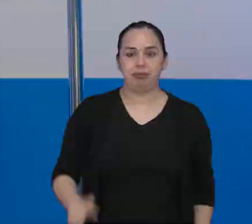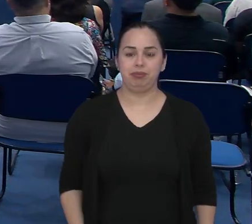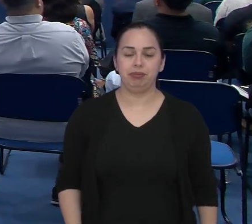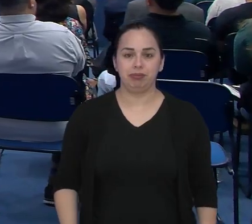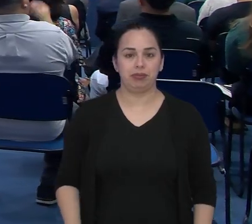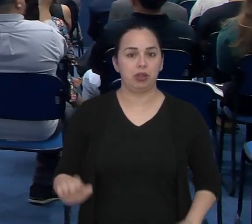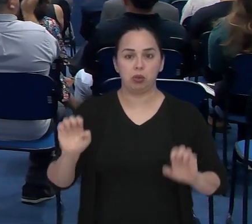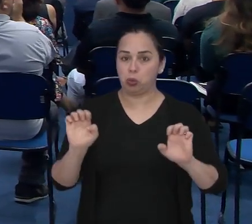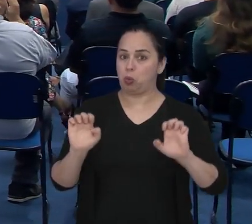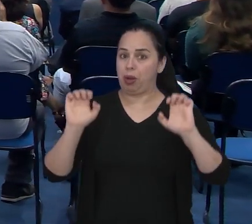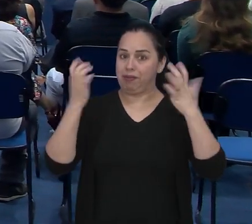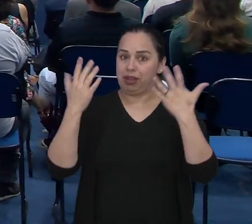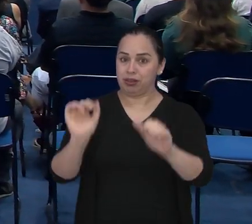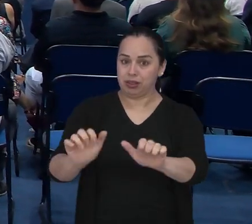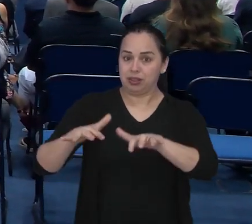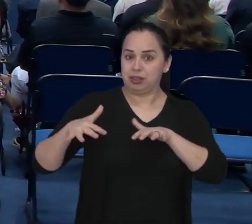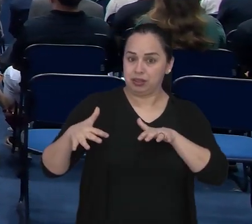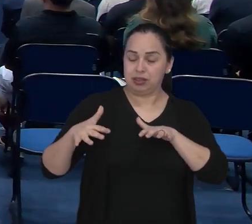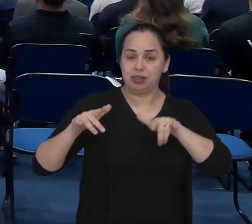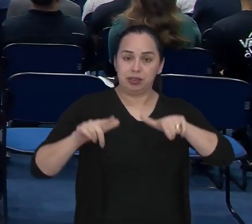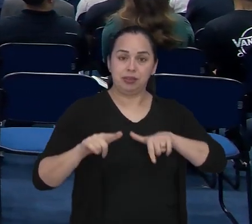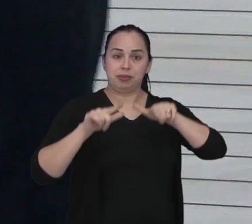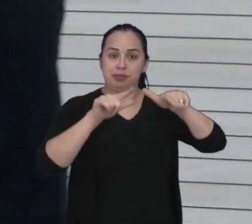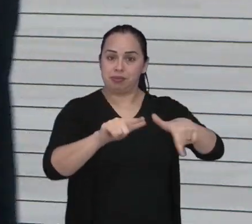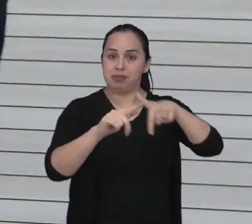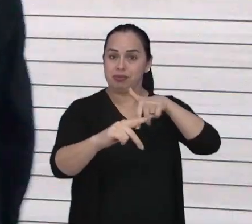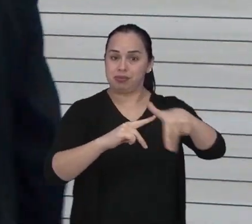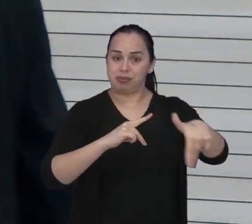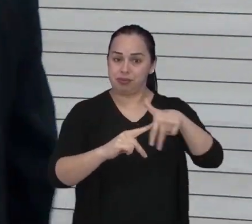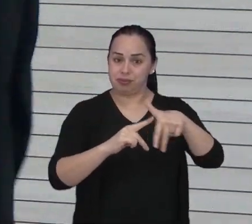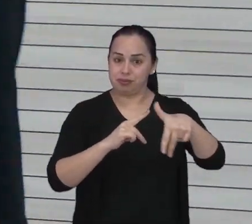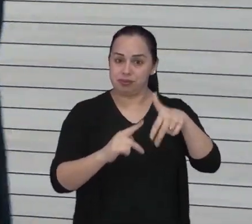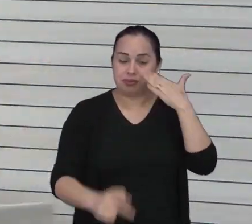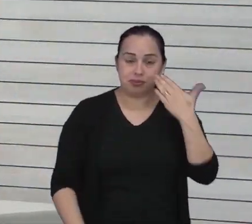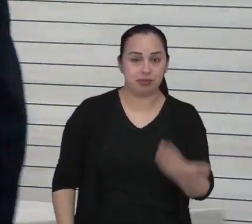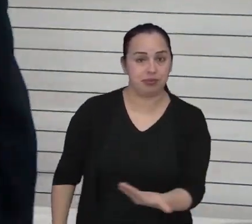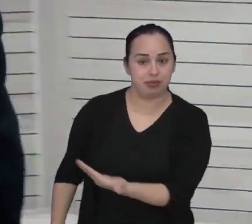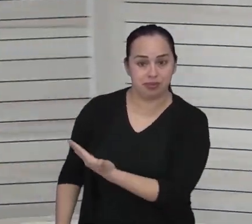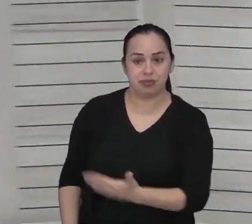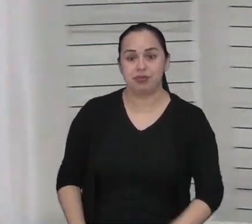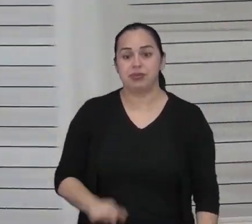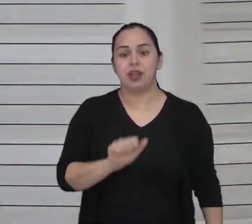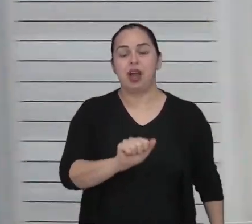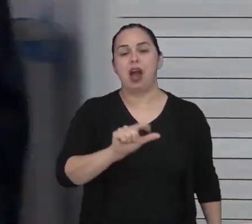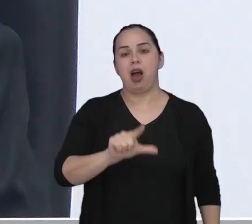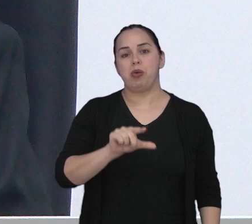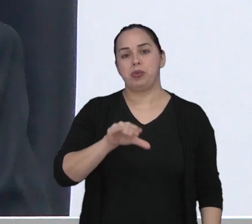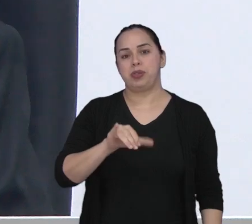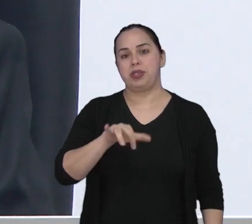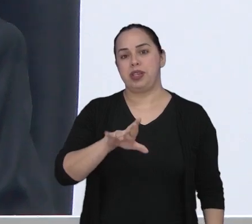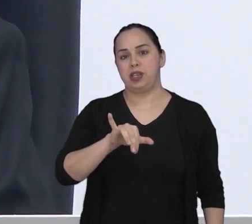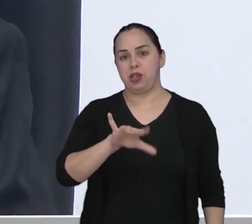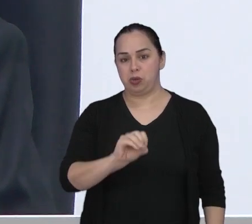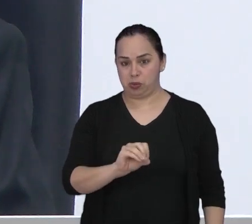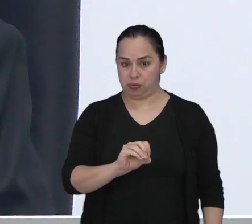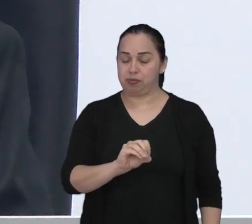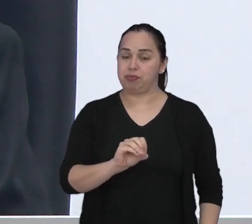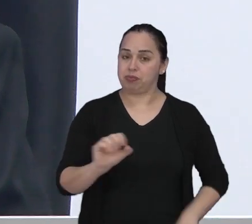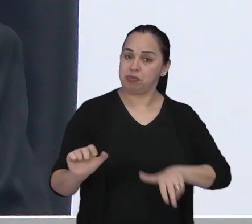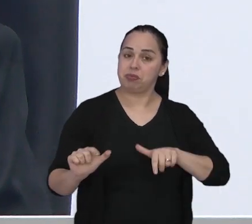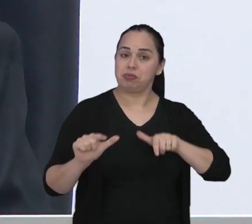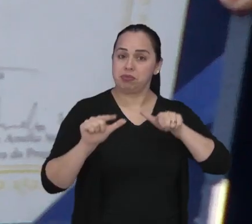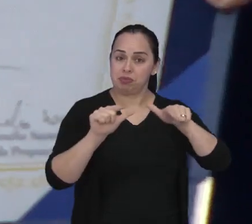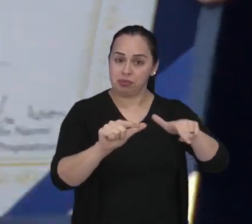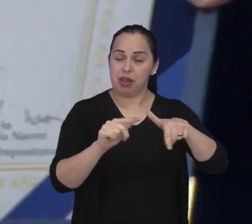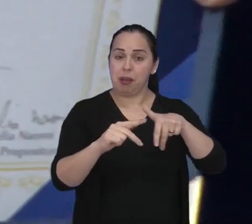Naomi. Em cerimônia realizada no Plenário da Câmara, foi concedido o título de cidadão joseense a auxílio José da